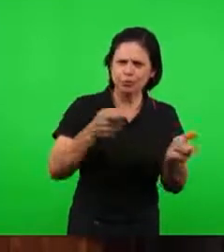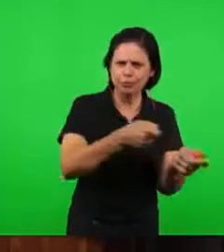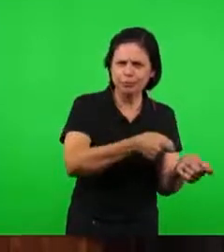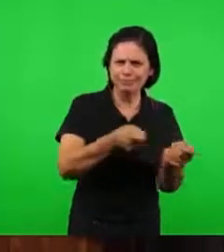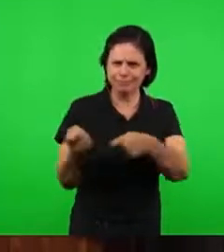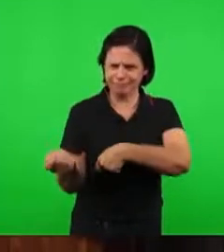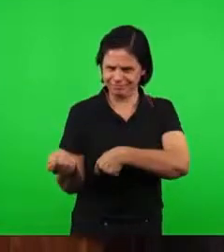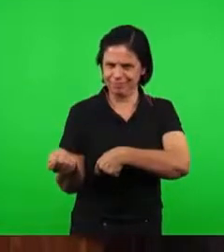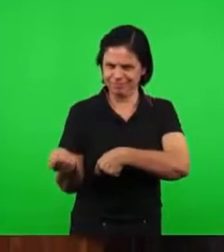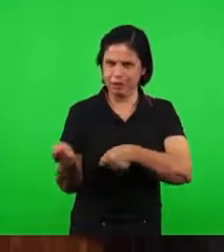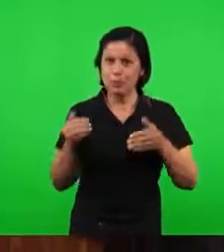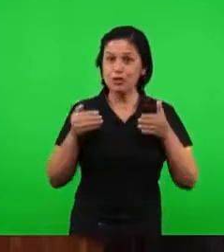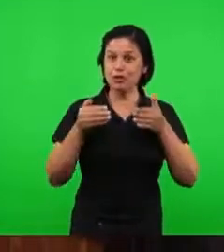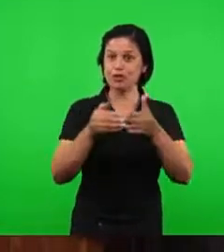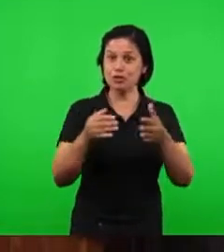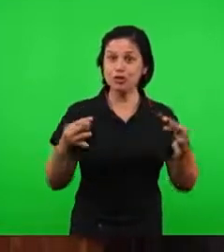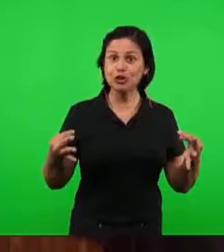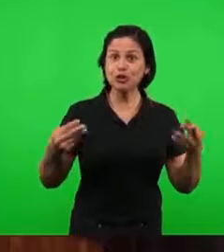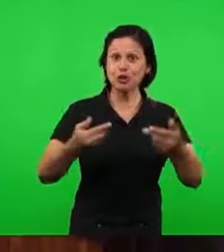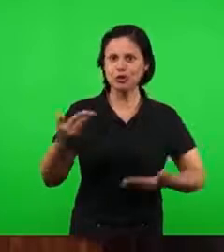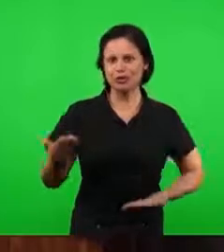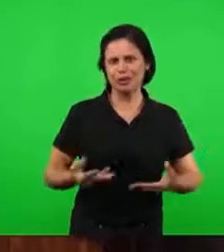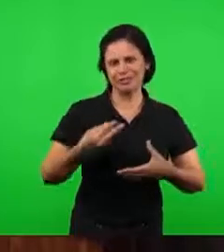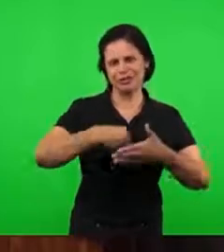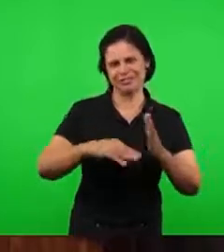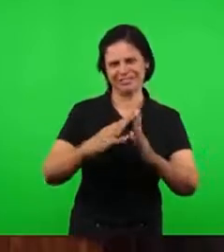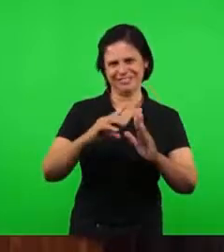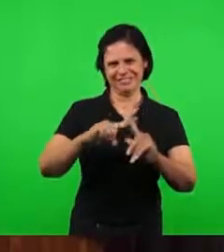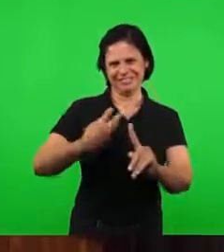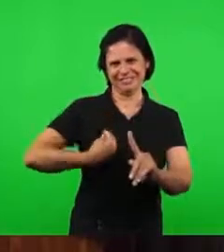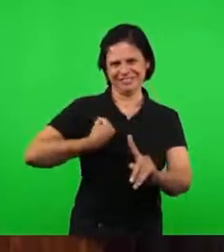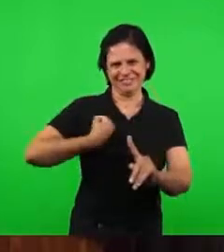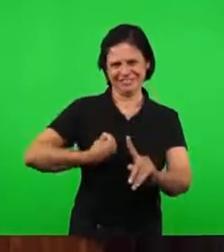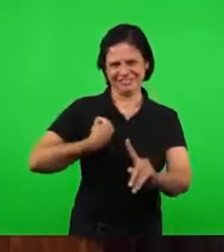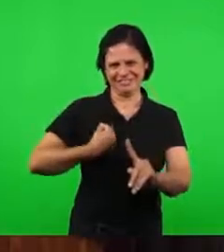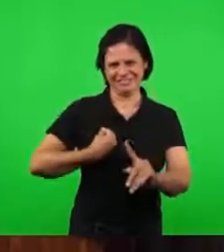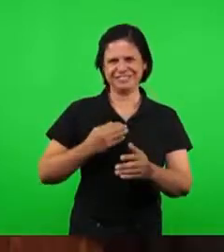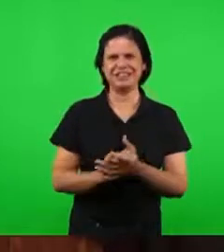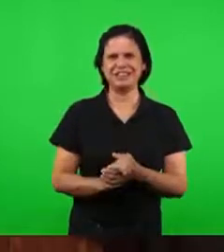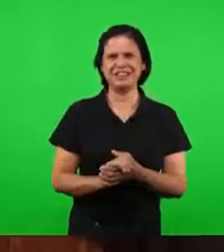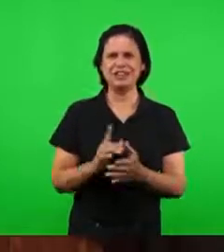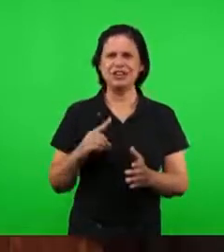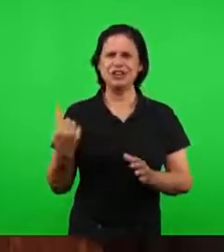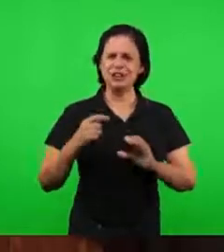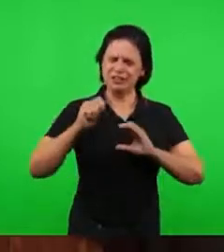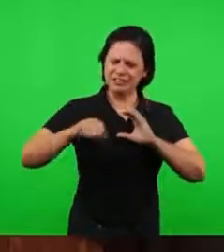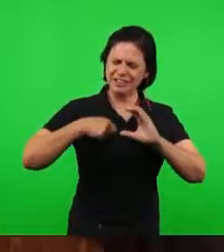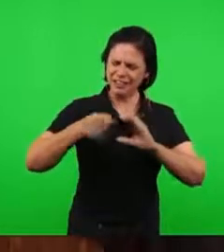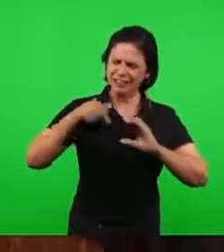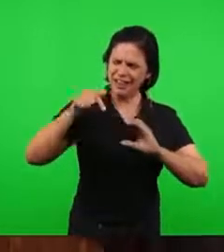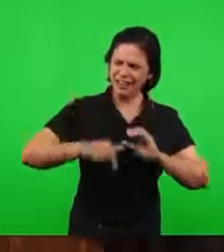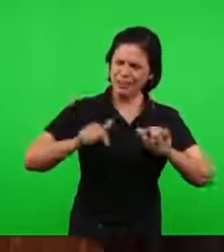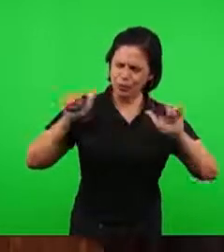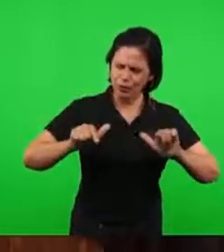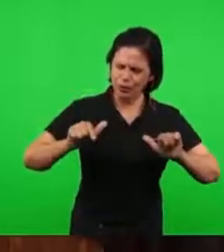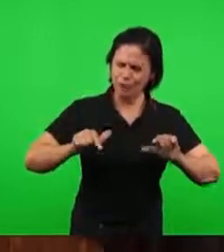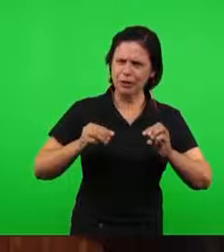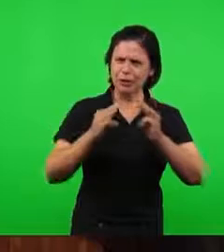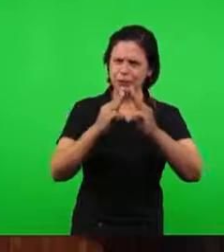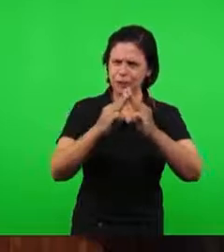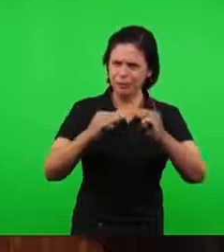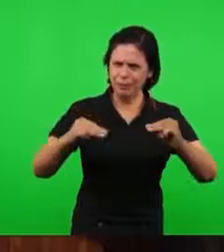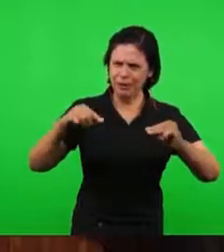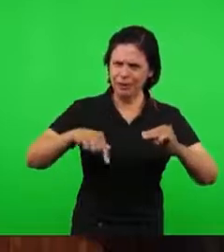nossos irmãos nas nossas igrejas. Irmãos, nós estamos também transmitindo a partir daqui dos nossos estúdios, no Manaí de